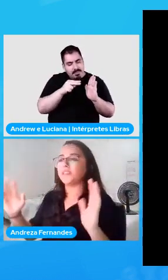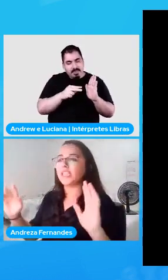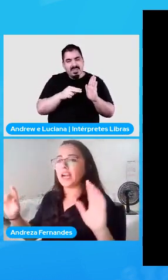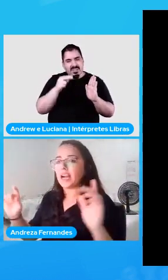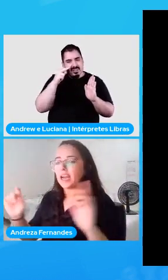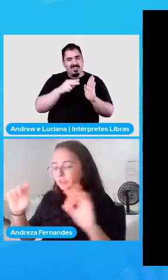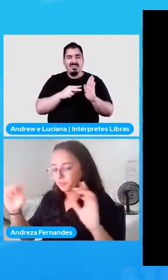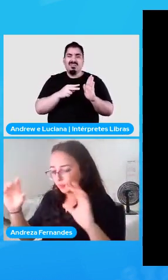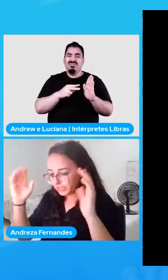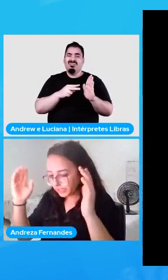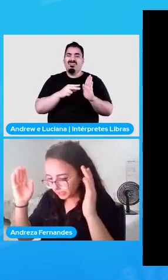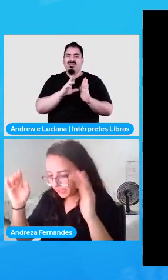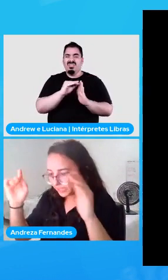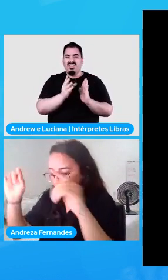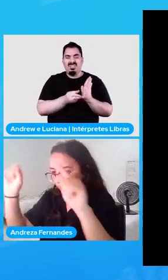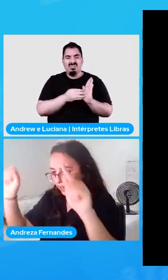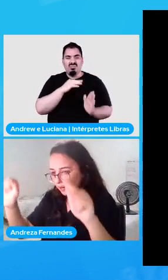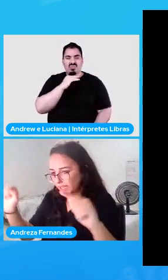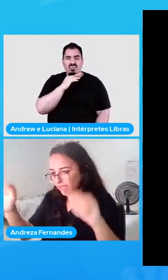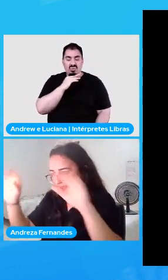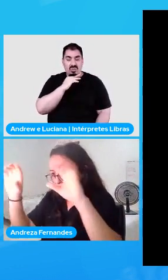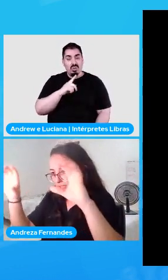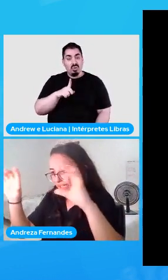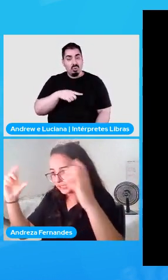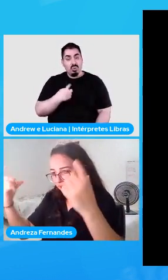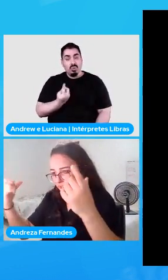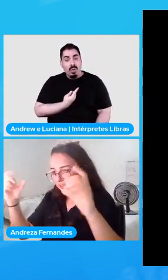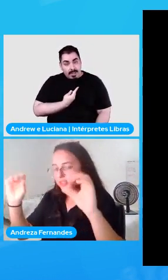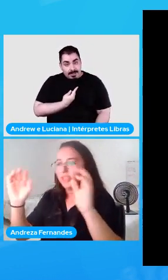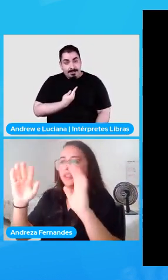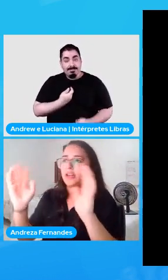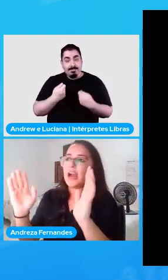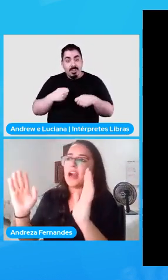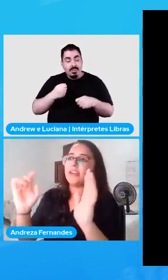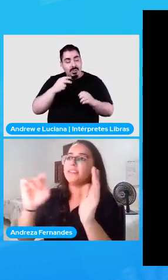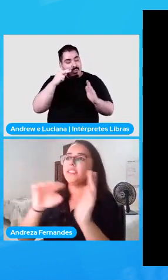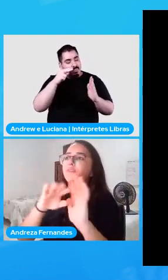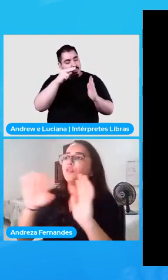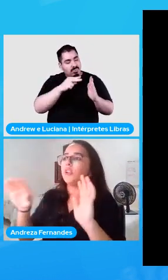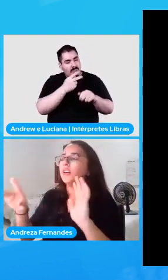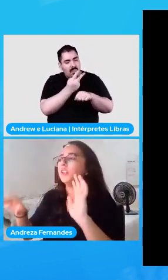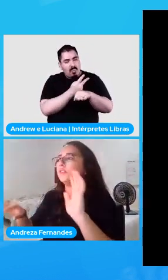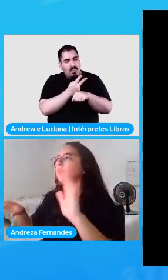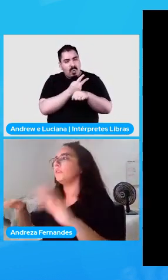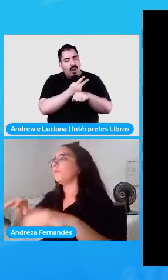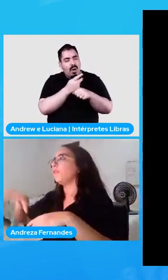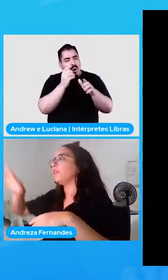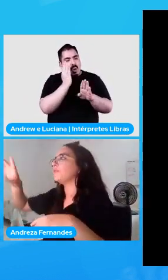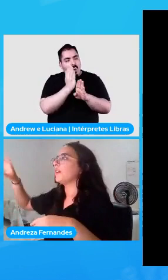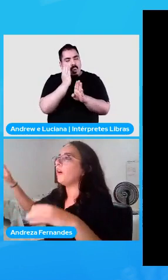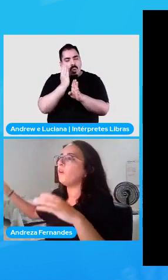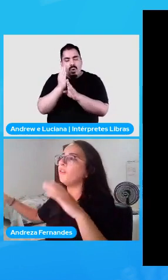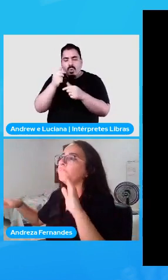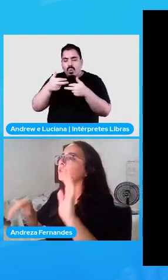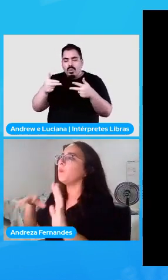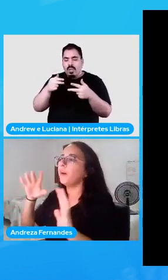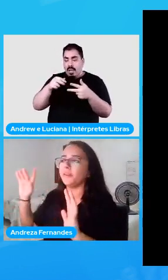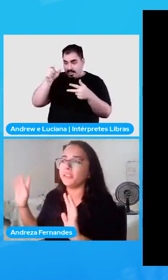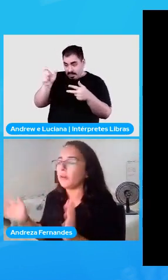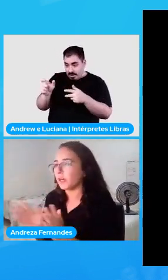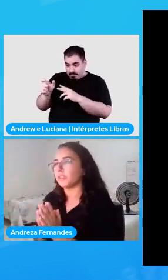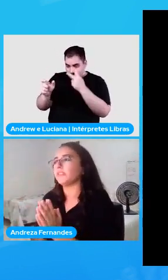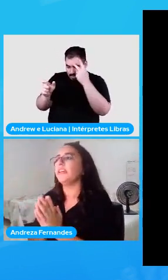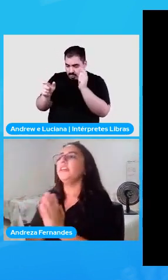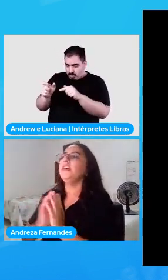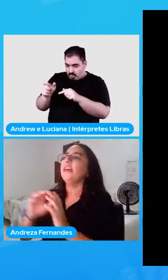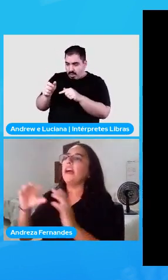e classificar, tipo, a gente mesmo reconhecer onde é que estava. Ah, isso aqui fulano foi no céu aonde e morreu